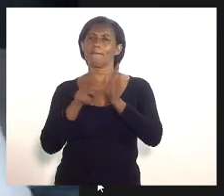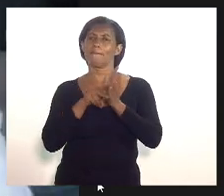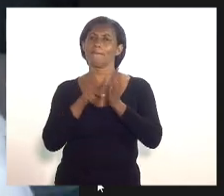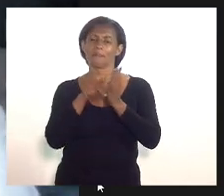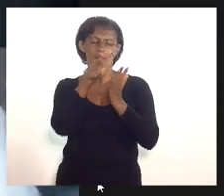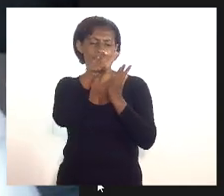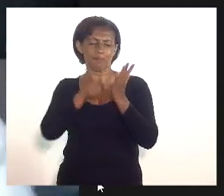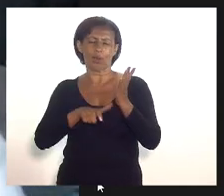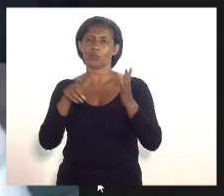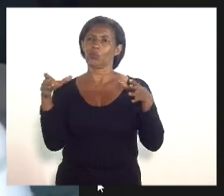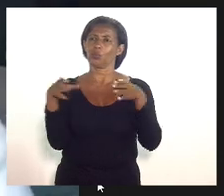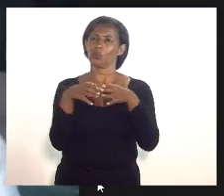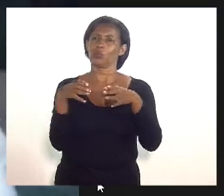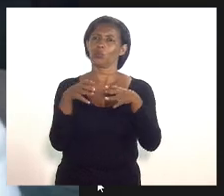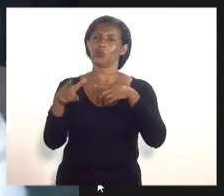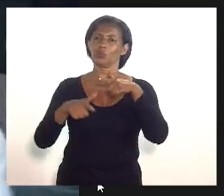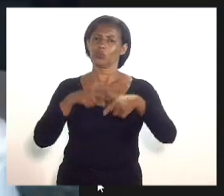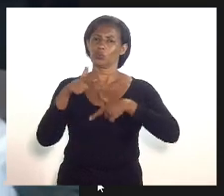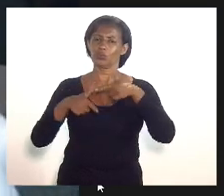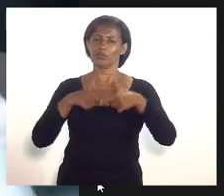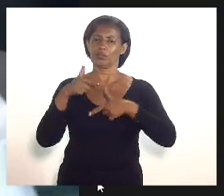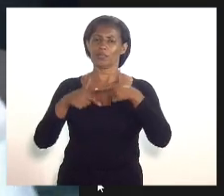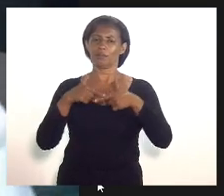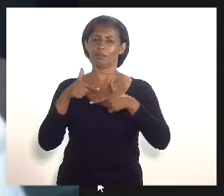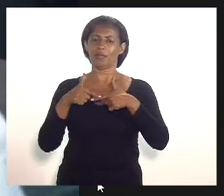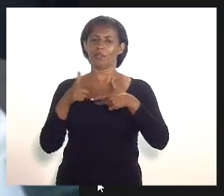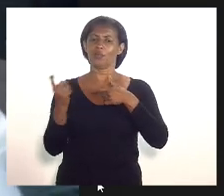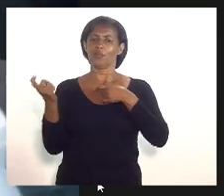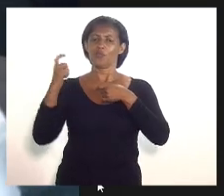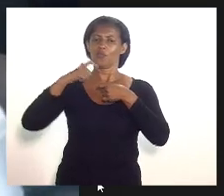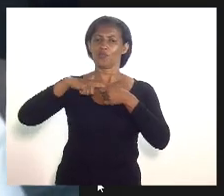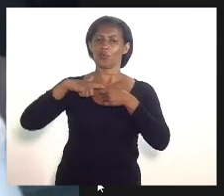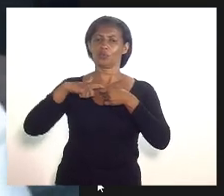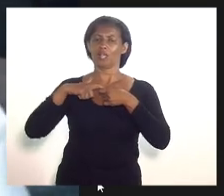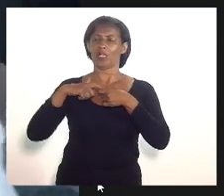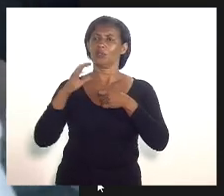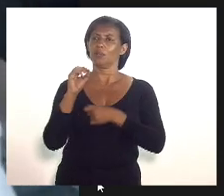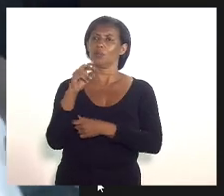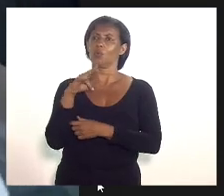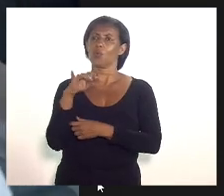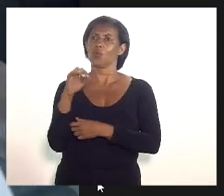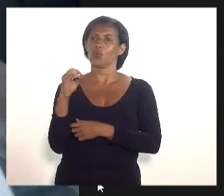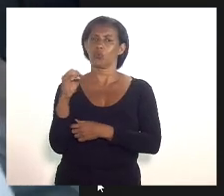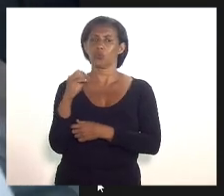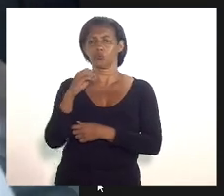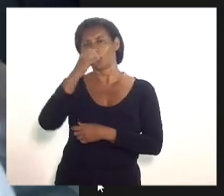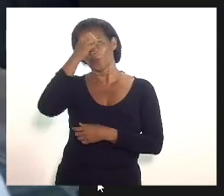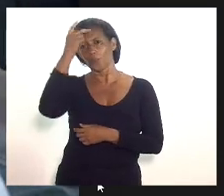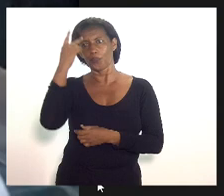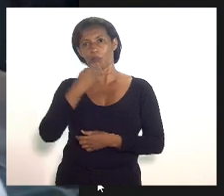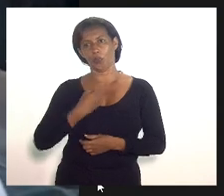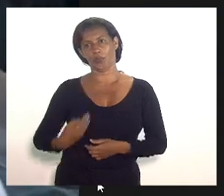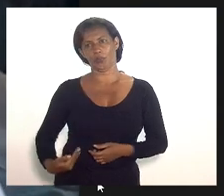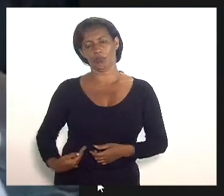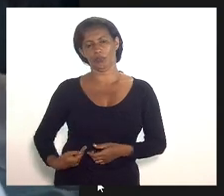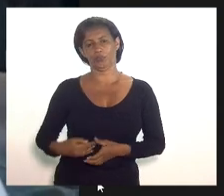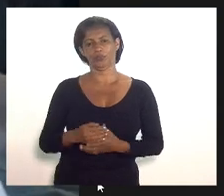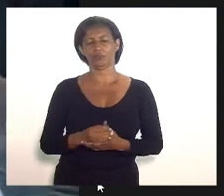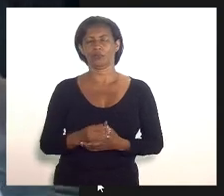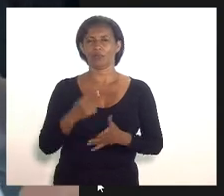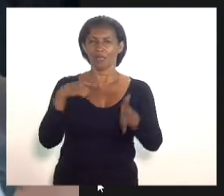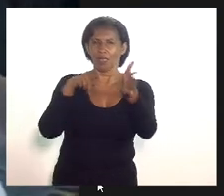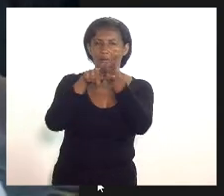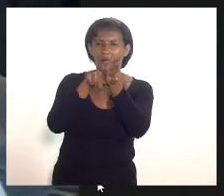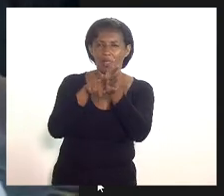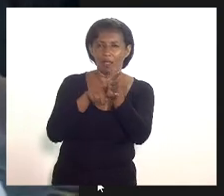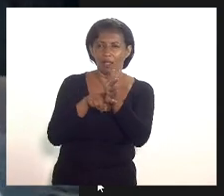grupo de trabalho vocacionado voltado para o concurso público a ideia deputado Luiz Paulo é fazer uma análise